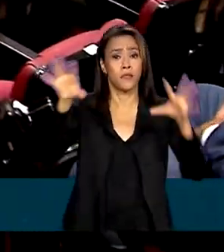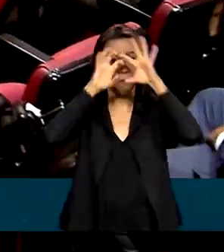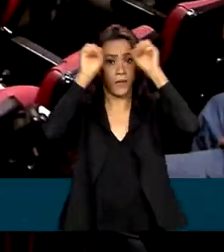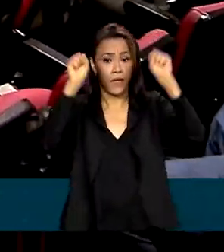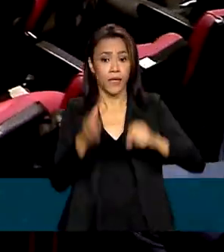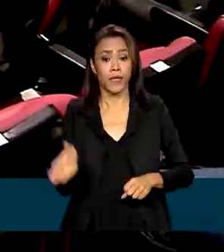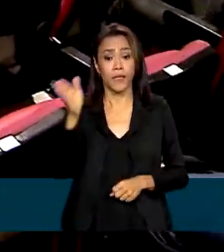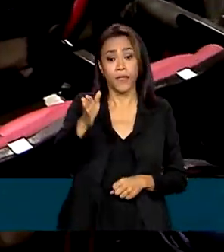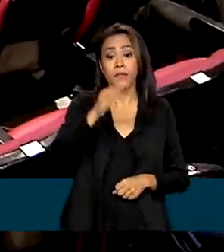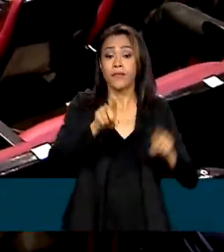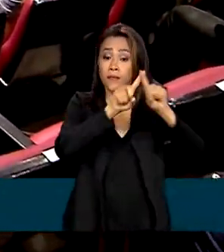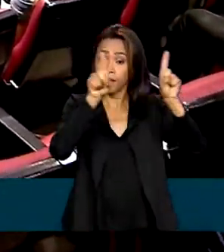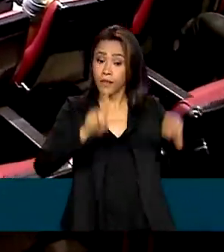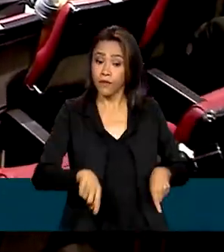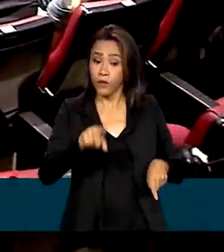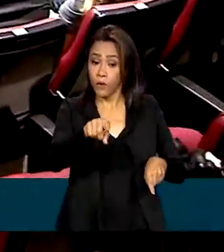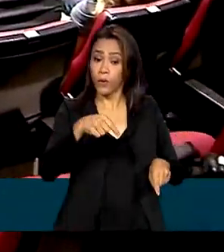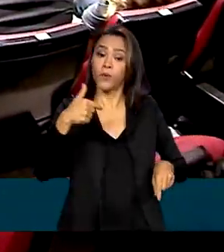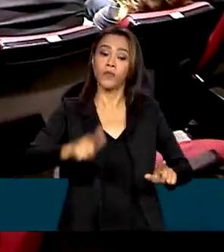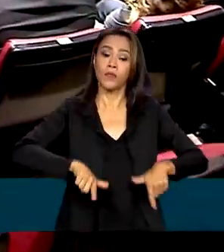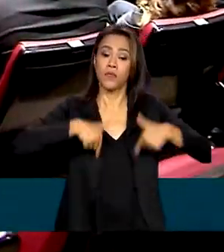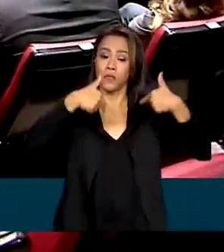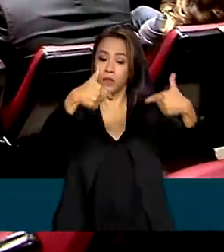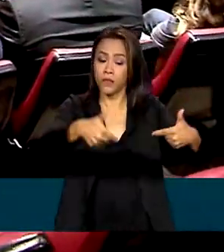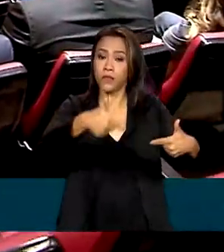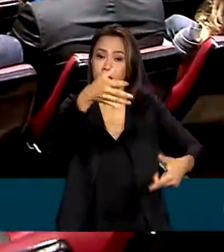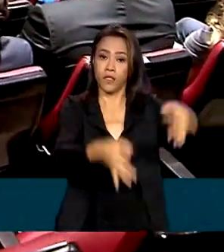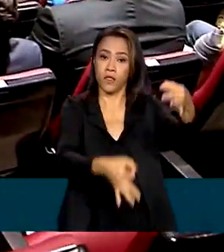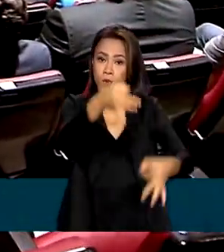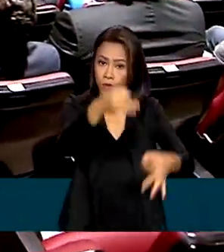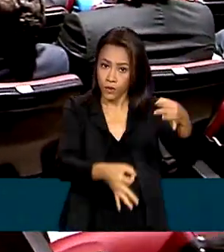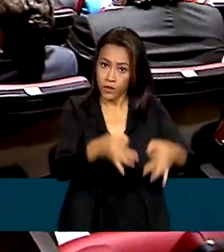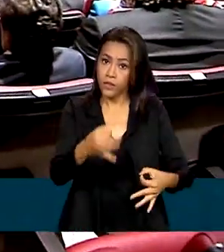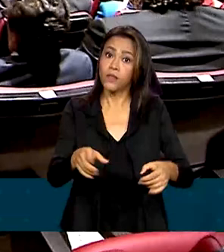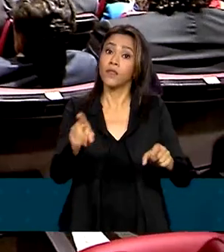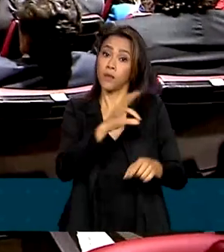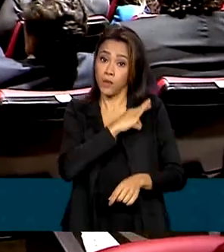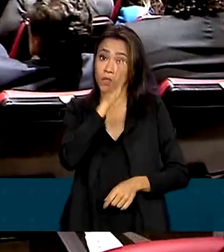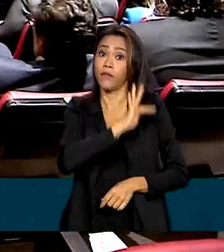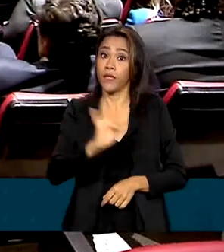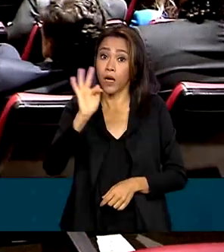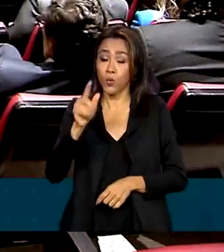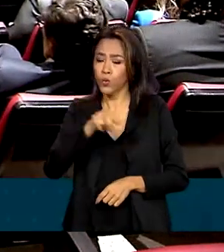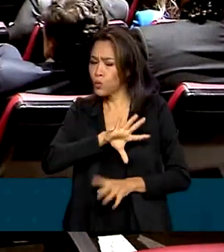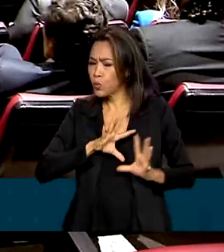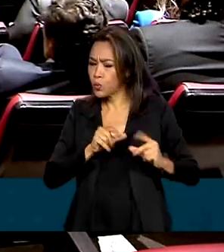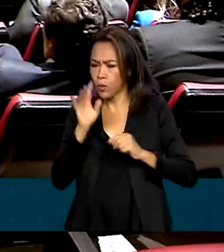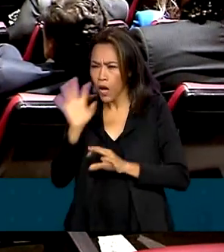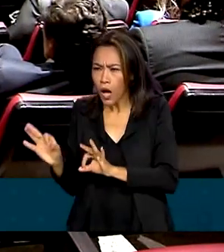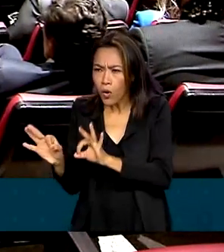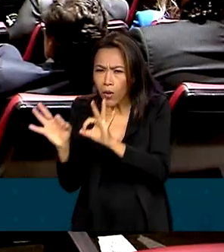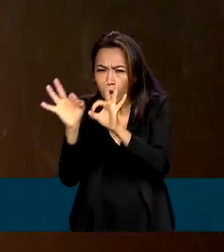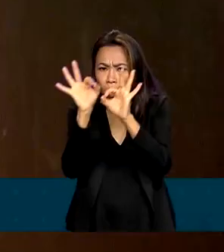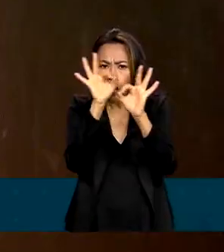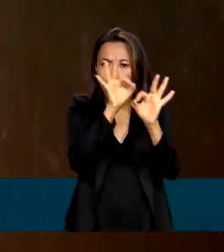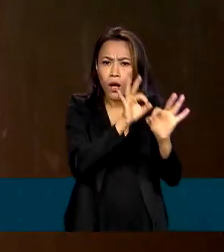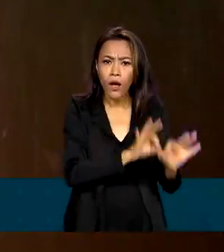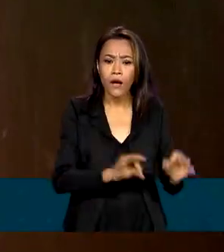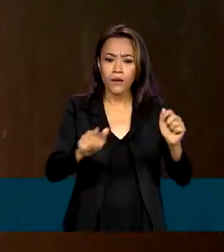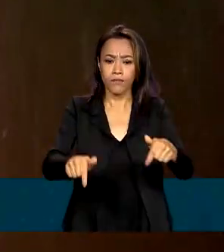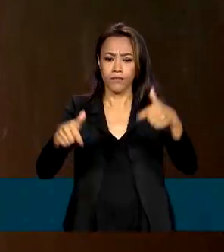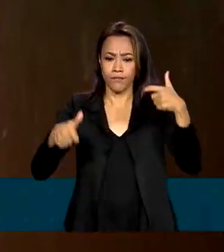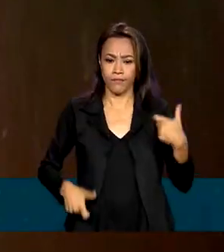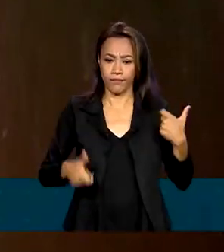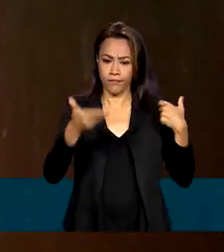servidores do Ministério da Justiça e Segurança Pública e da Polícia Federal acompanharam a cerimônia de posse de